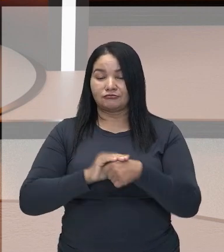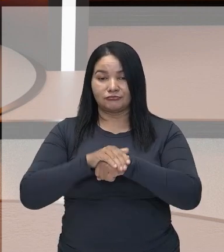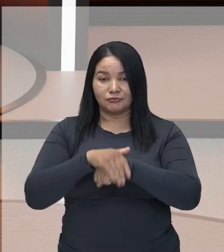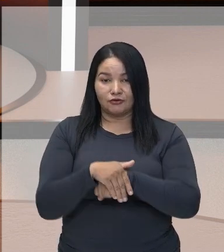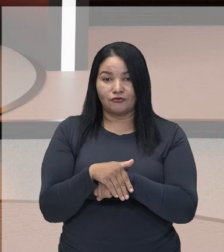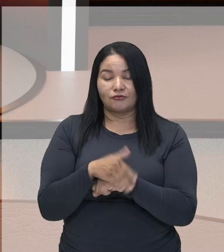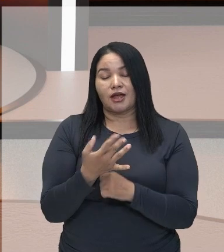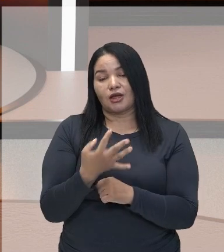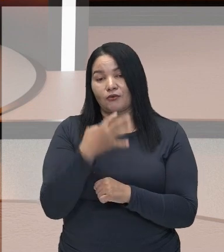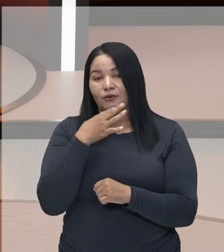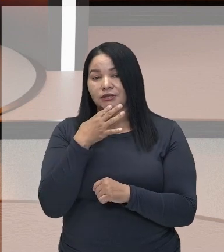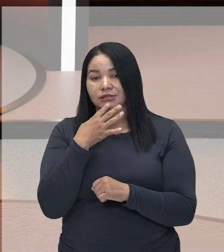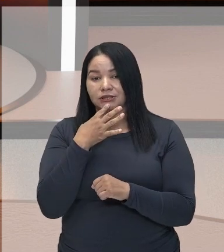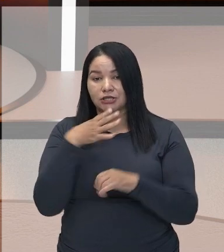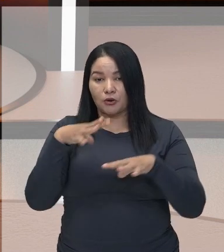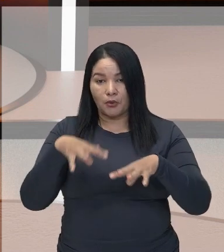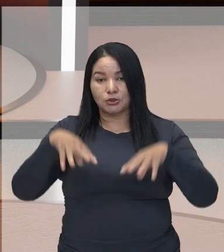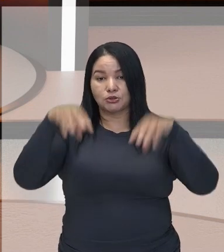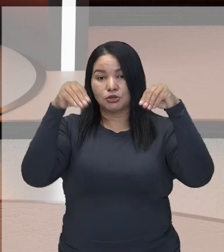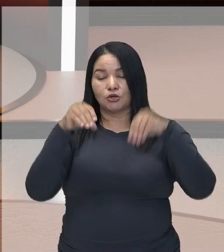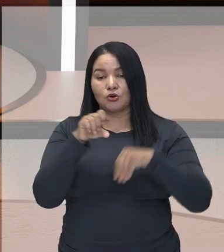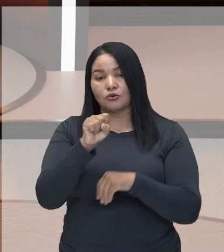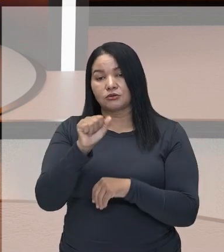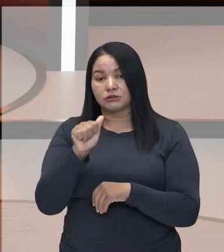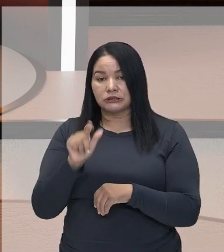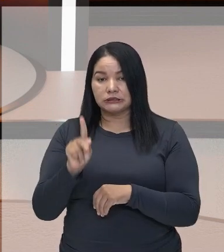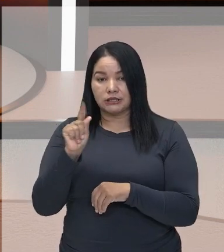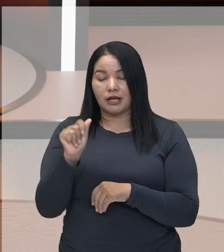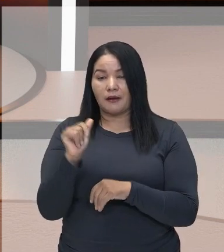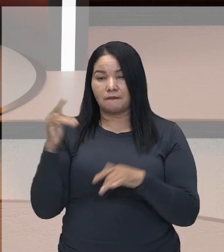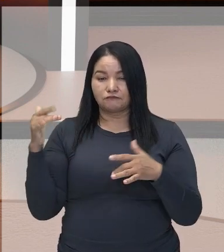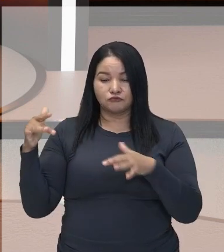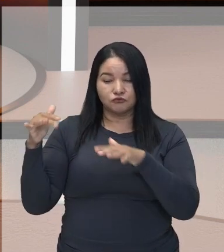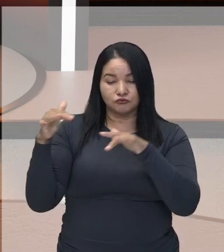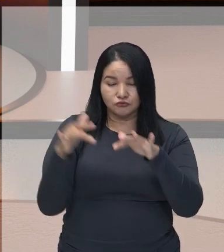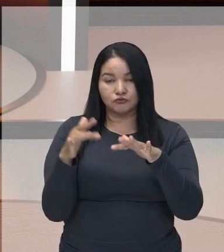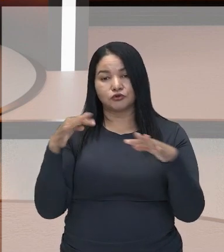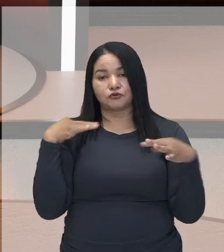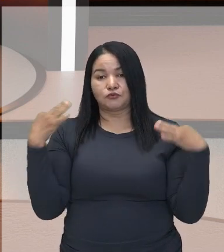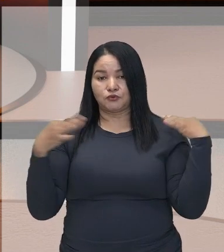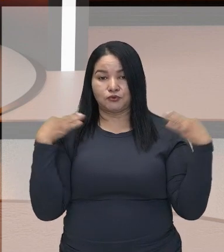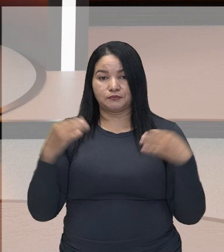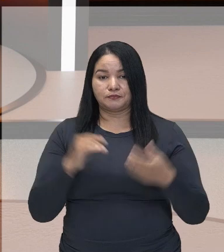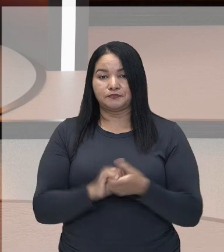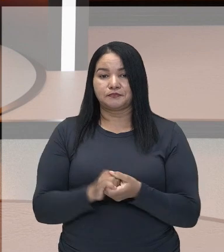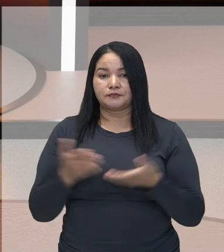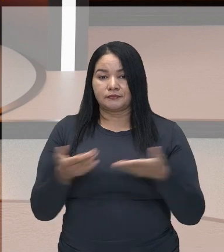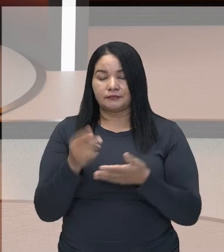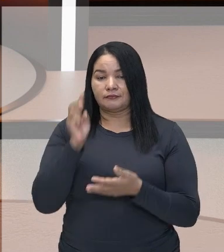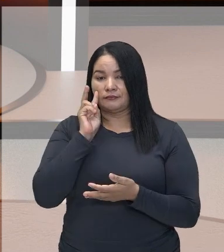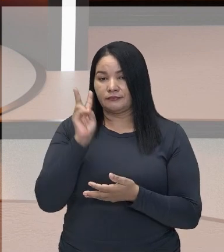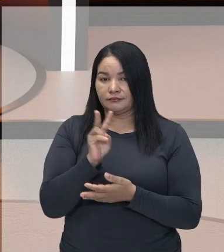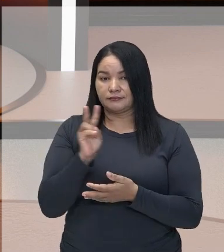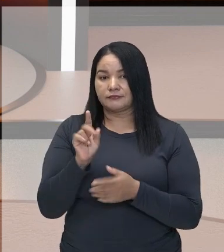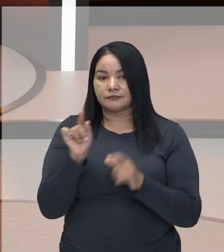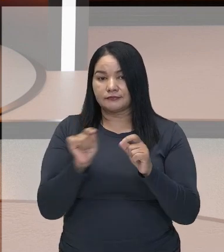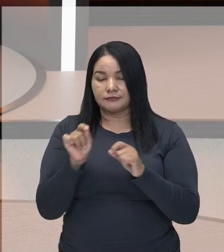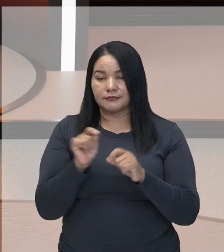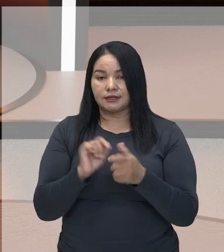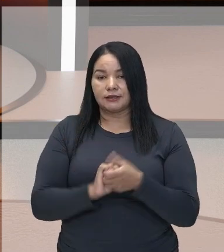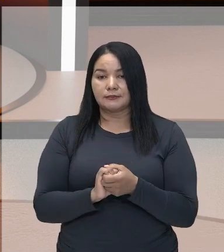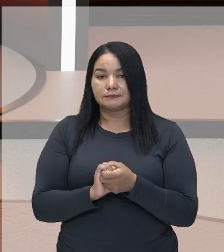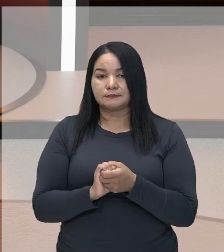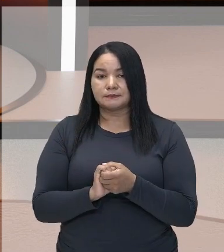conhecer o castelo de Osaka, que acaba atraindo muito dos turistas. E aqui, agora a gente vai visualizar um dos